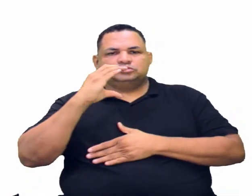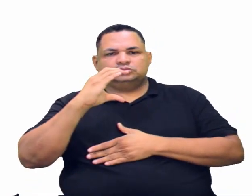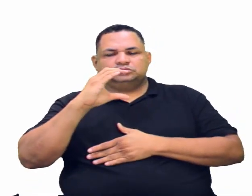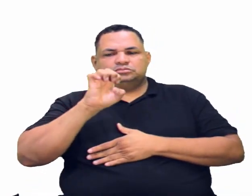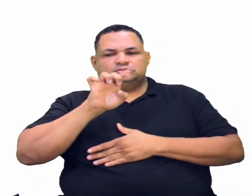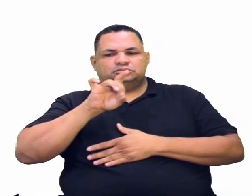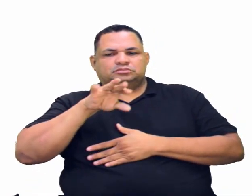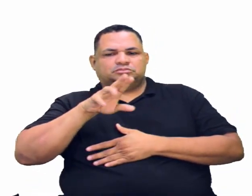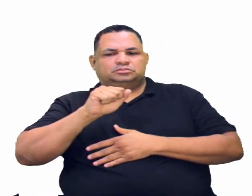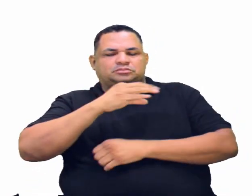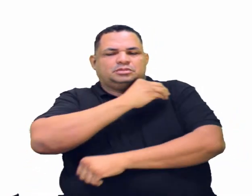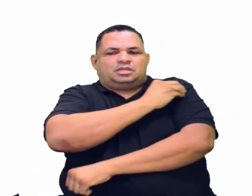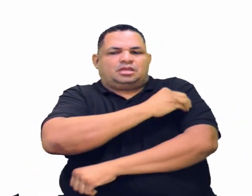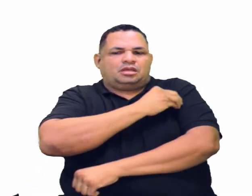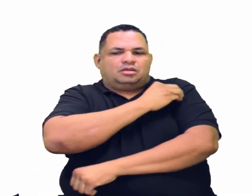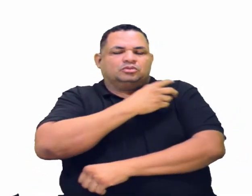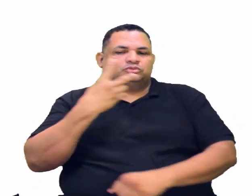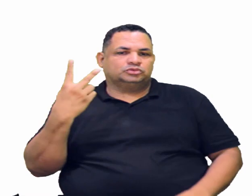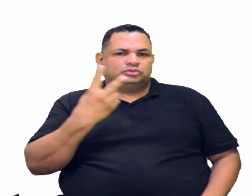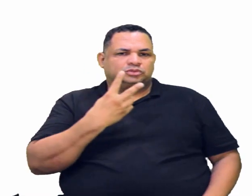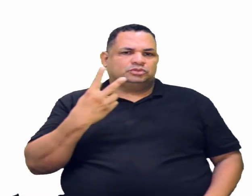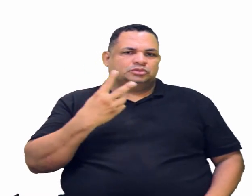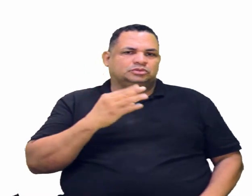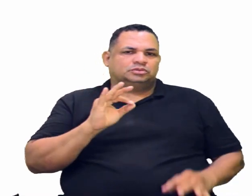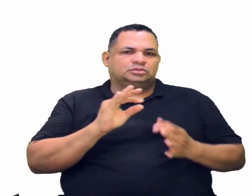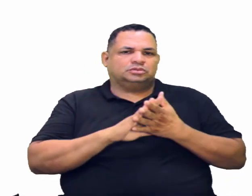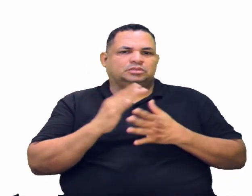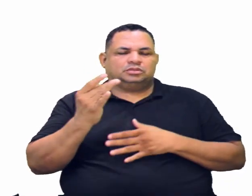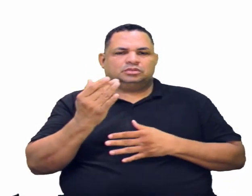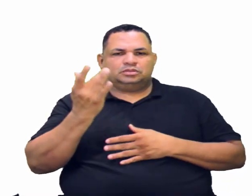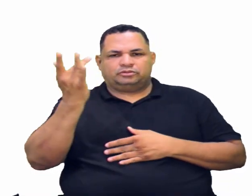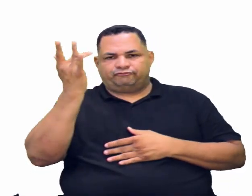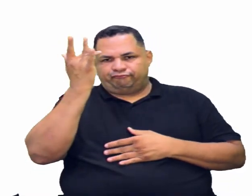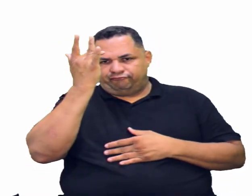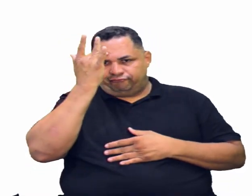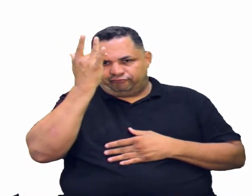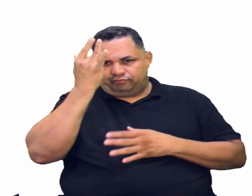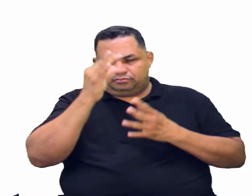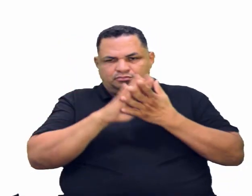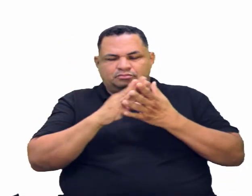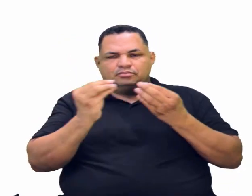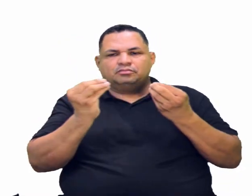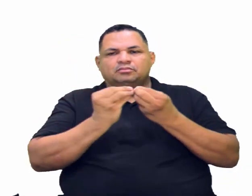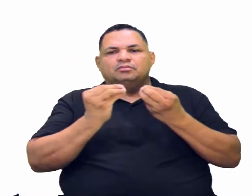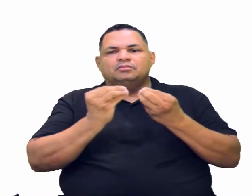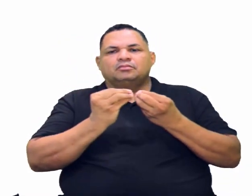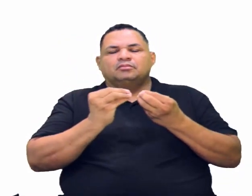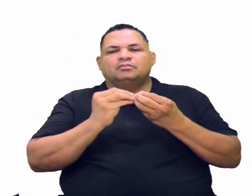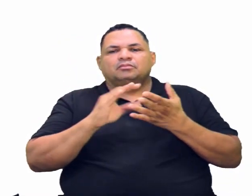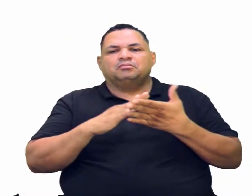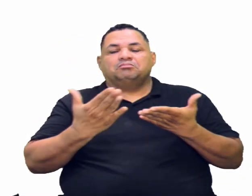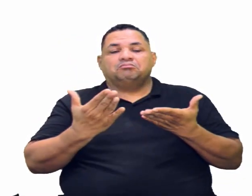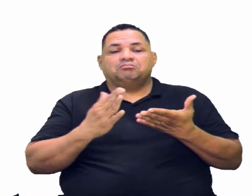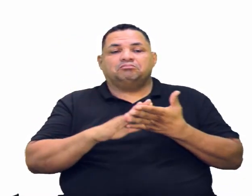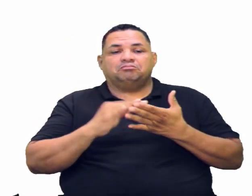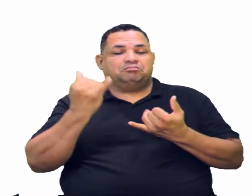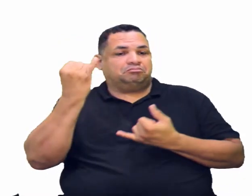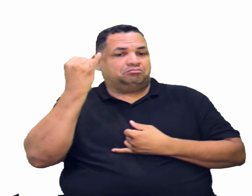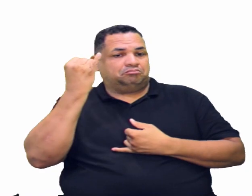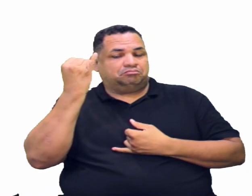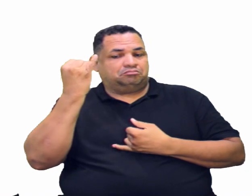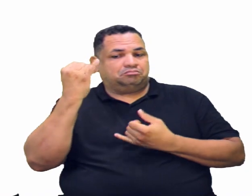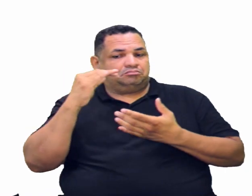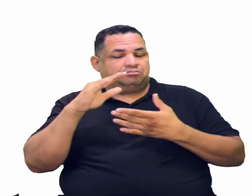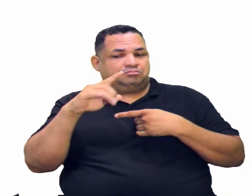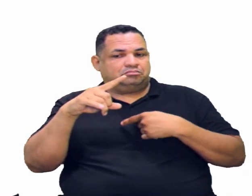que é um álcool secundário. A fórmula molecular é importante? Nesse ponto, ela é uma informação a mais,